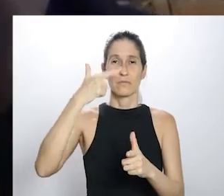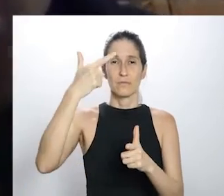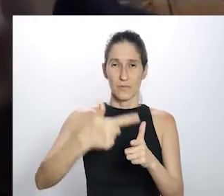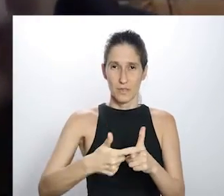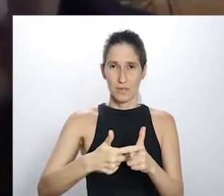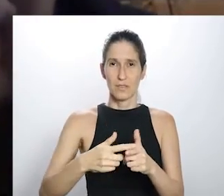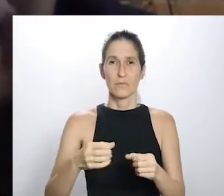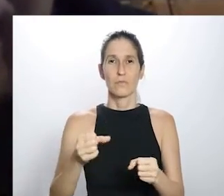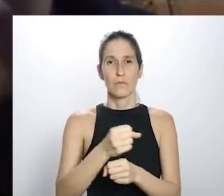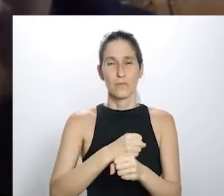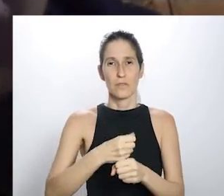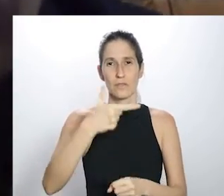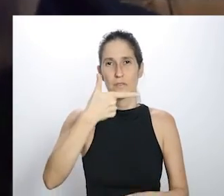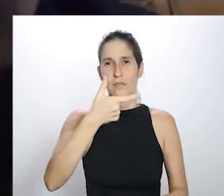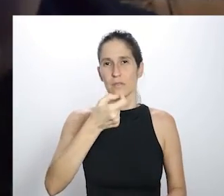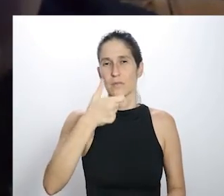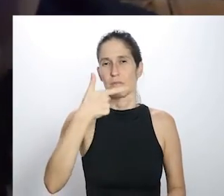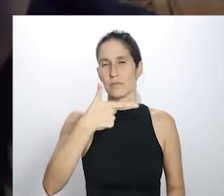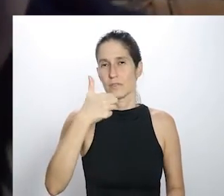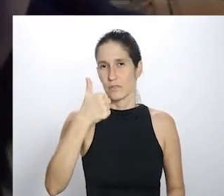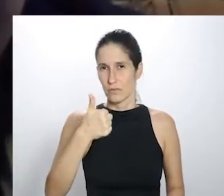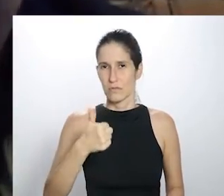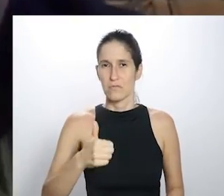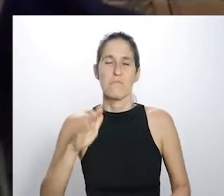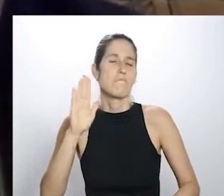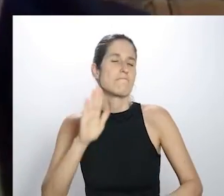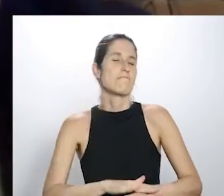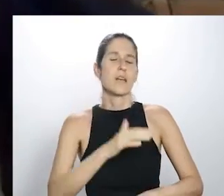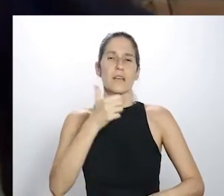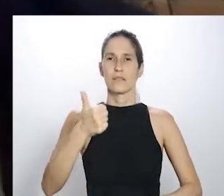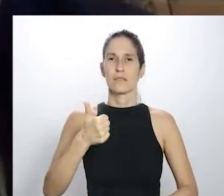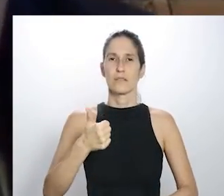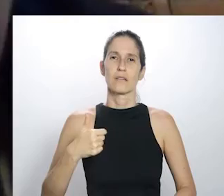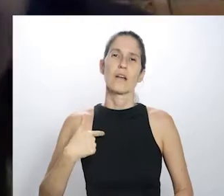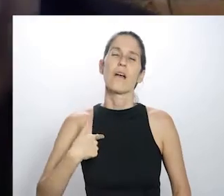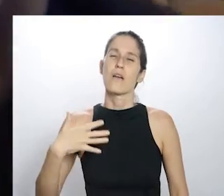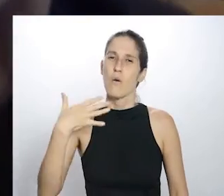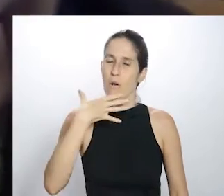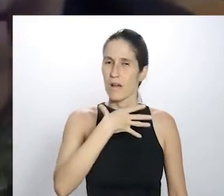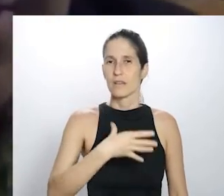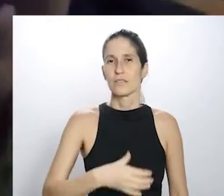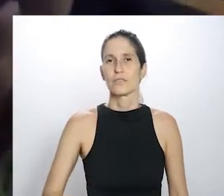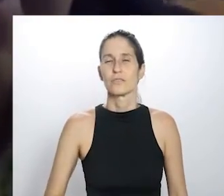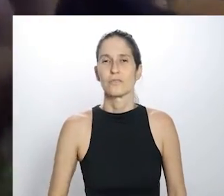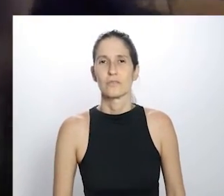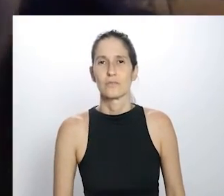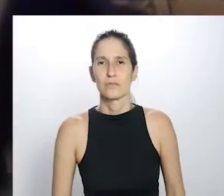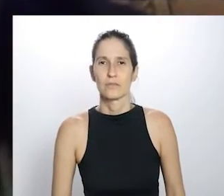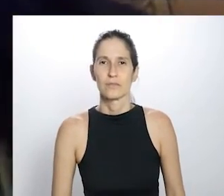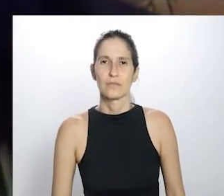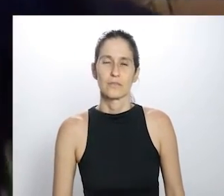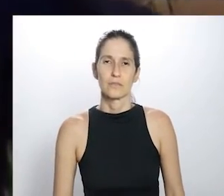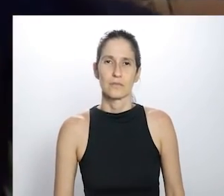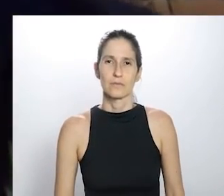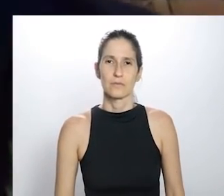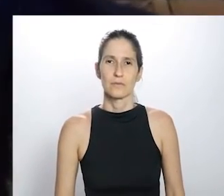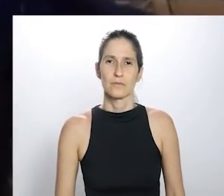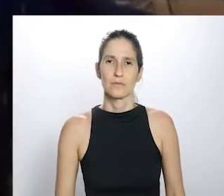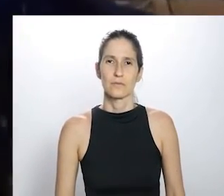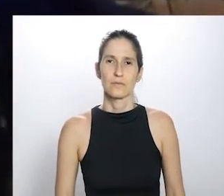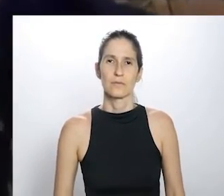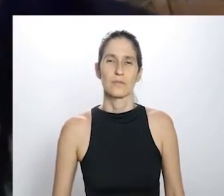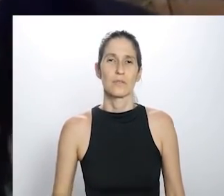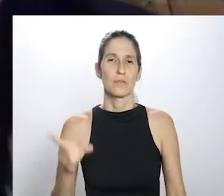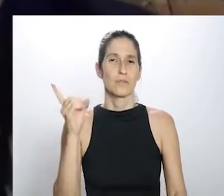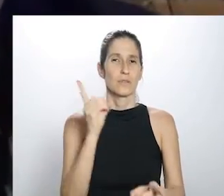vem. Acho que vai ter. O ano que vem não é possível. Não é possível que não tenha. Mas a gente vai ter